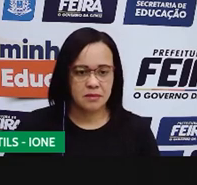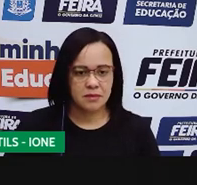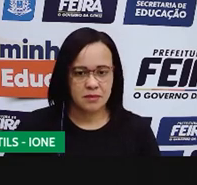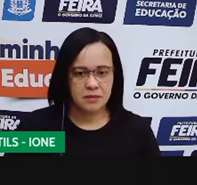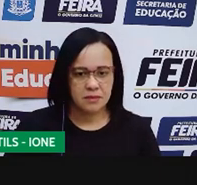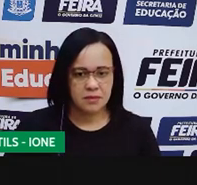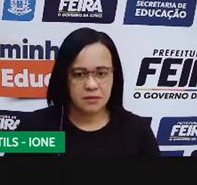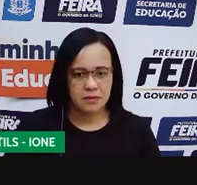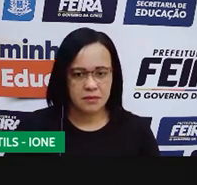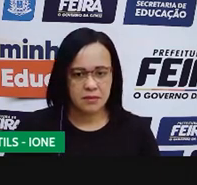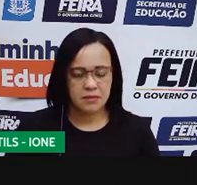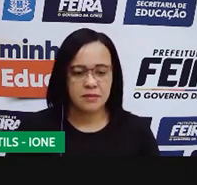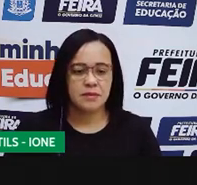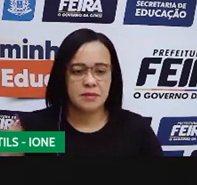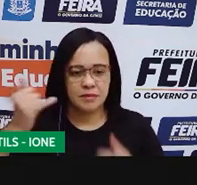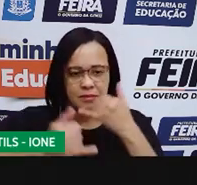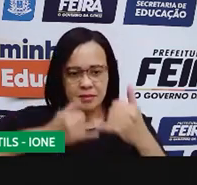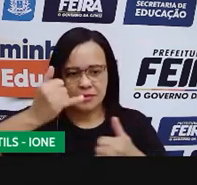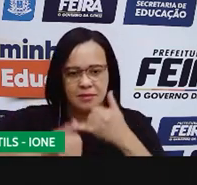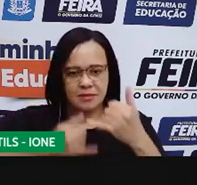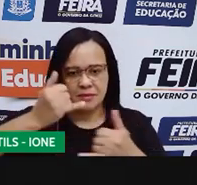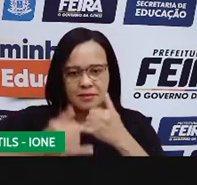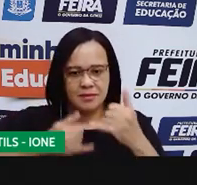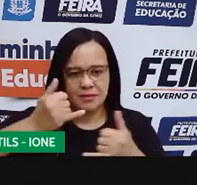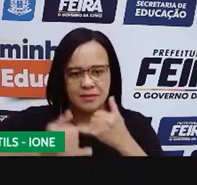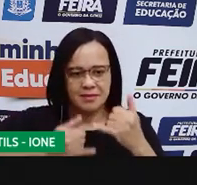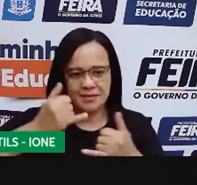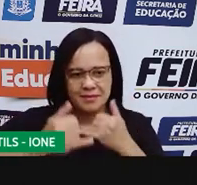Então, esse é o jogo WorldWall.